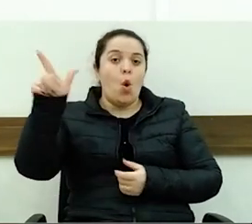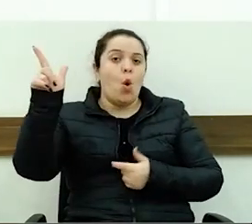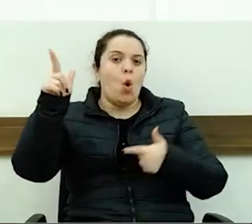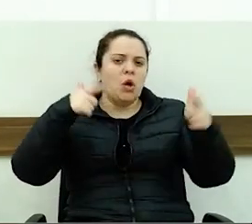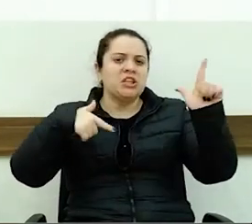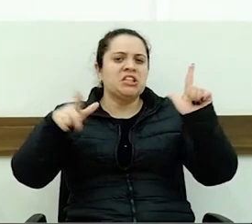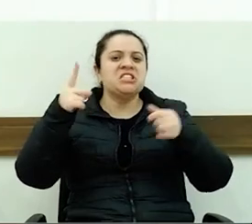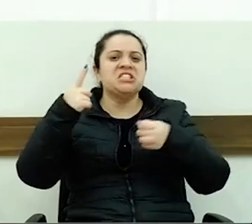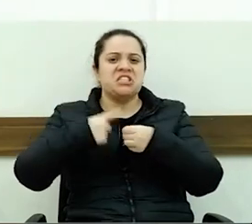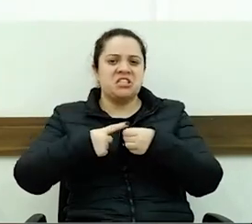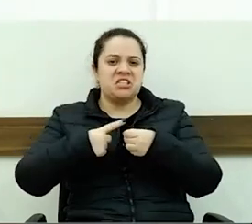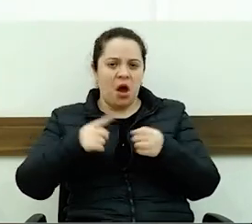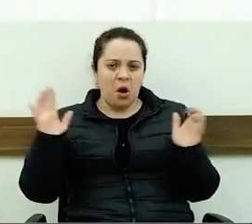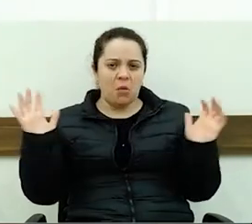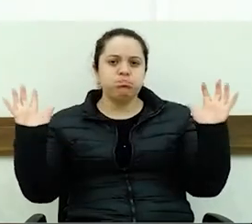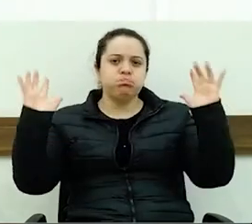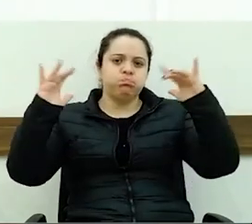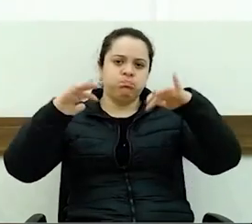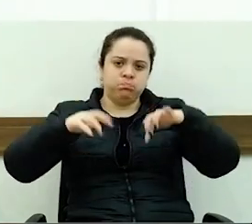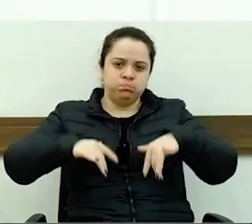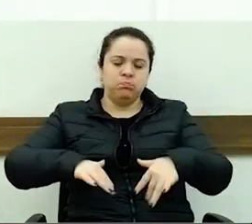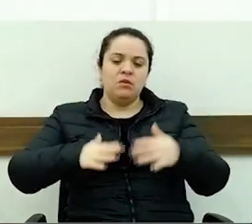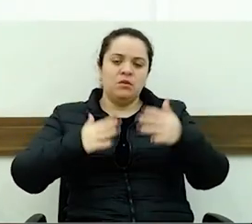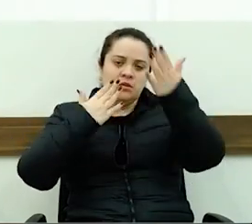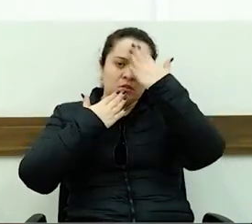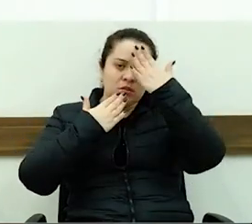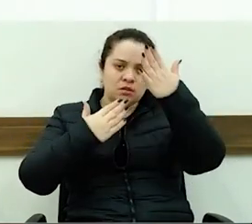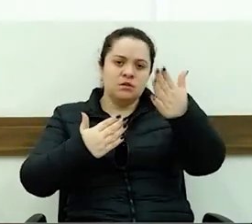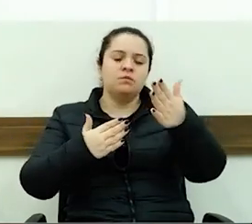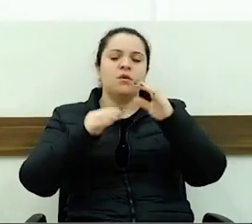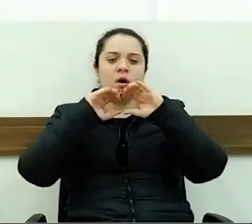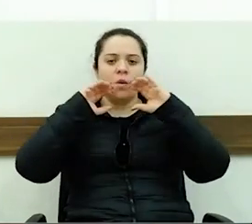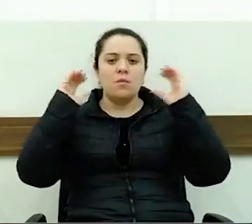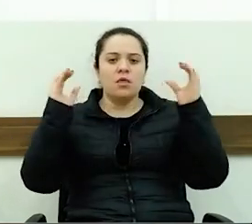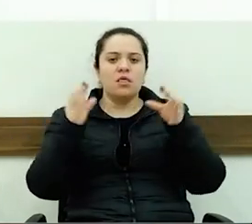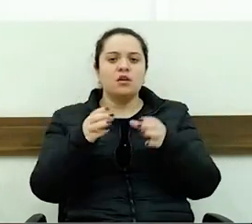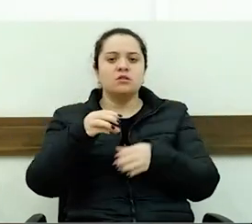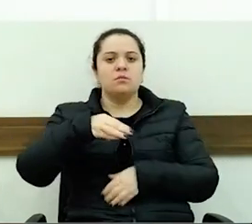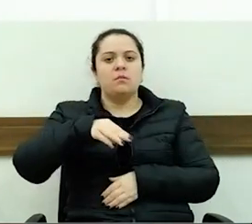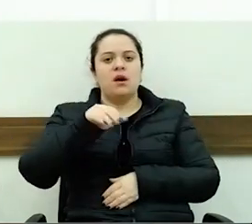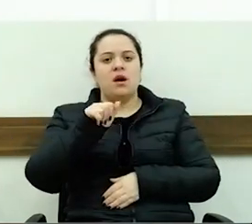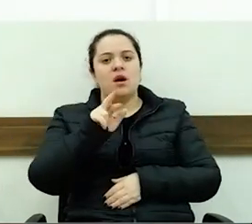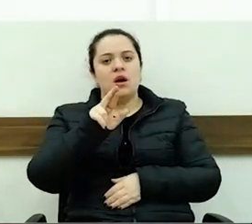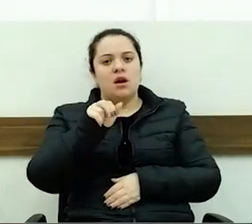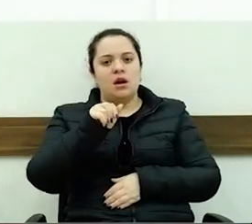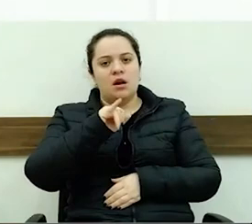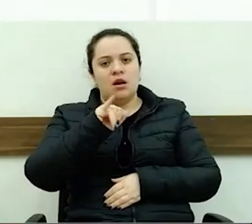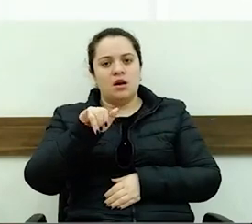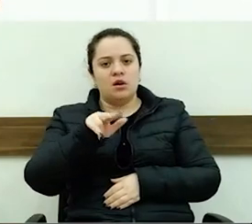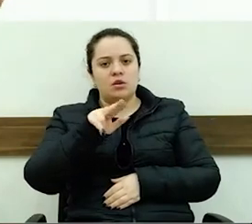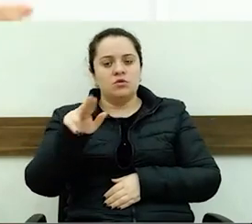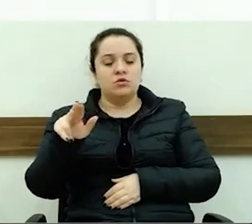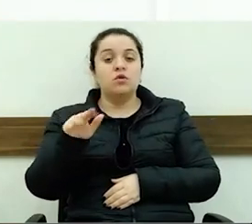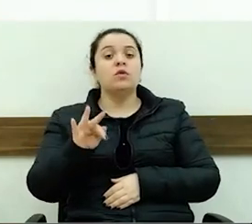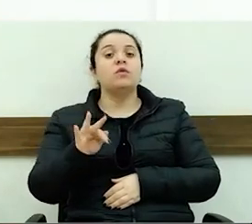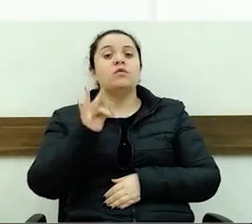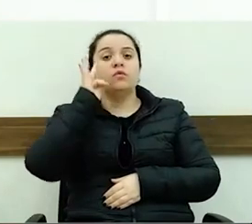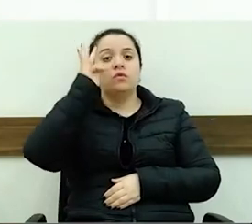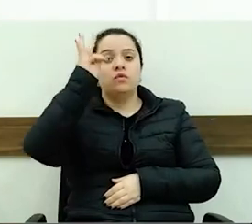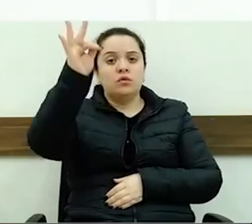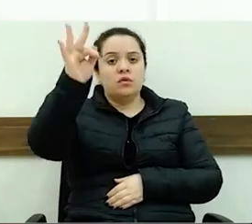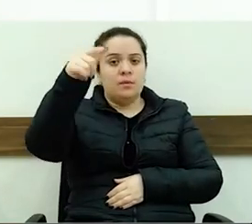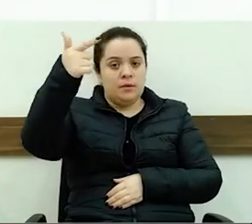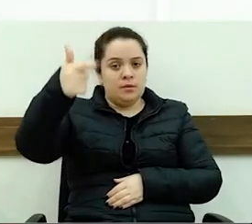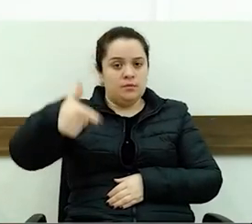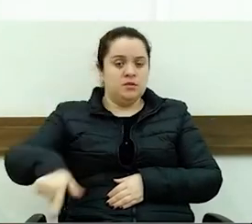meu agradecimento à comunidade Maracajú dos Gaúchos, e que, como disse, futuramente temos que ampliar aquele parque lá